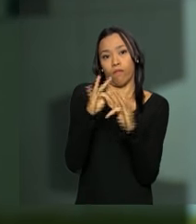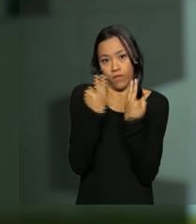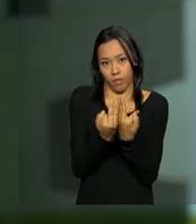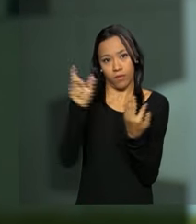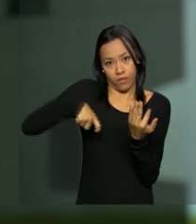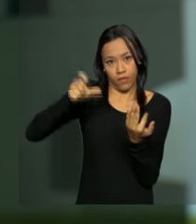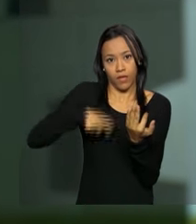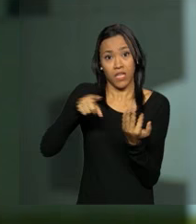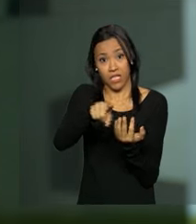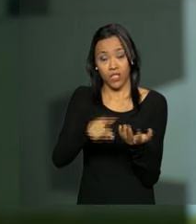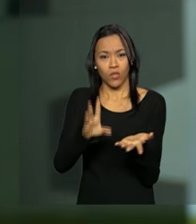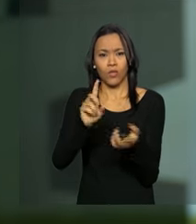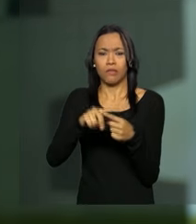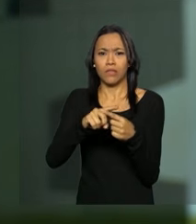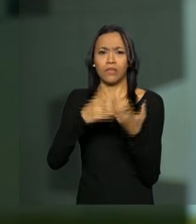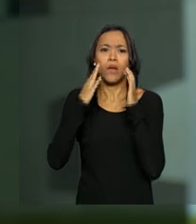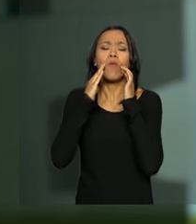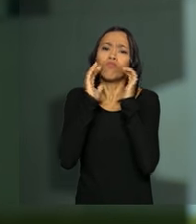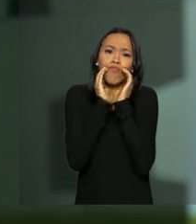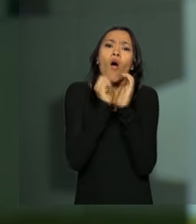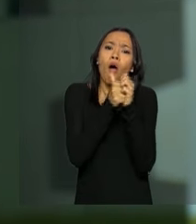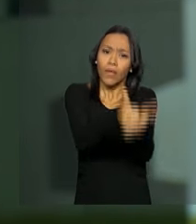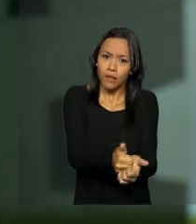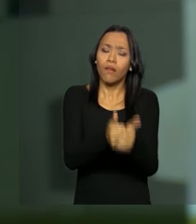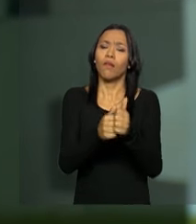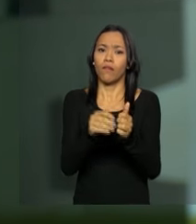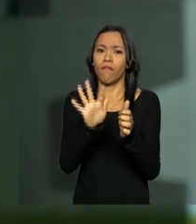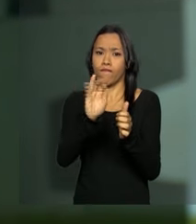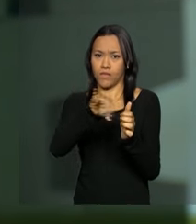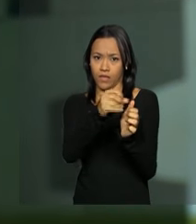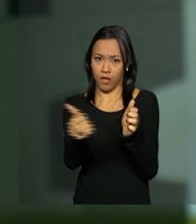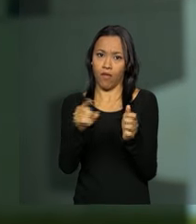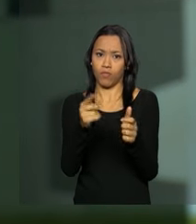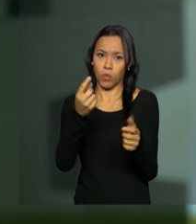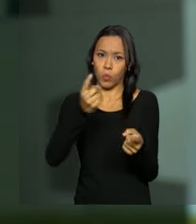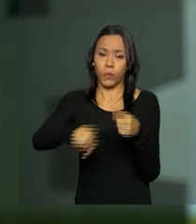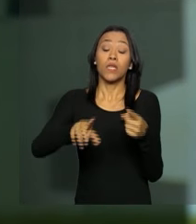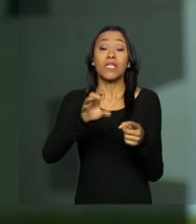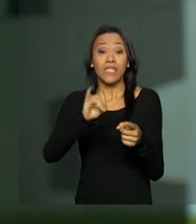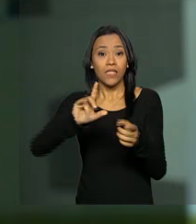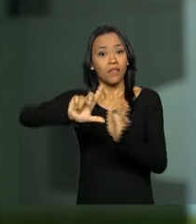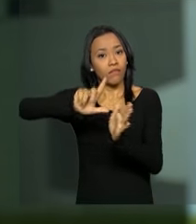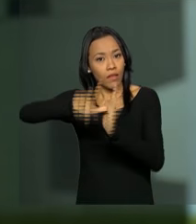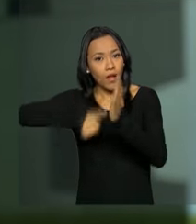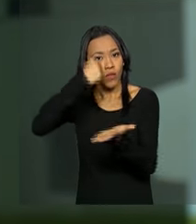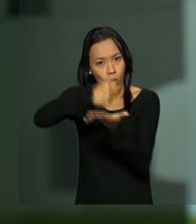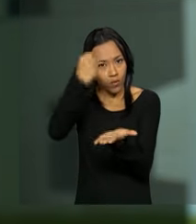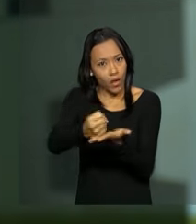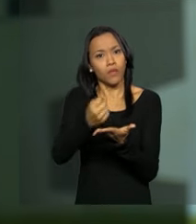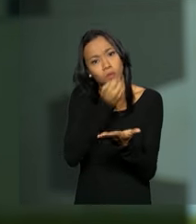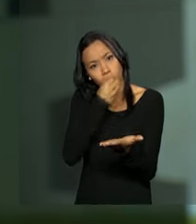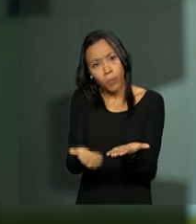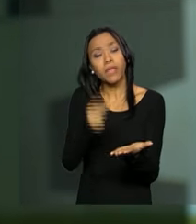de responsabilidade fiscal. O advogado-geral da União disse ainda que todo contrato prevê atrasos nos pagamentos com a devida